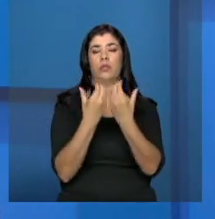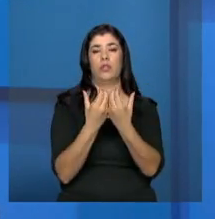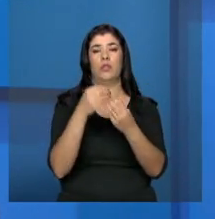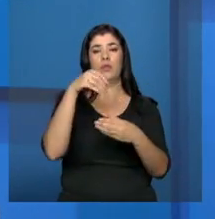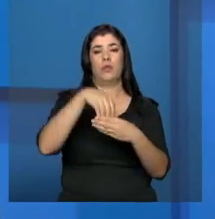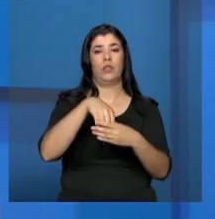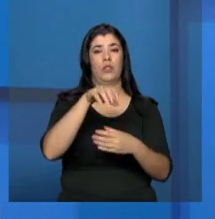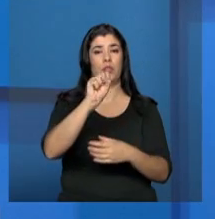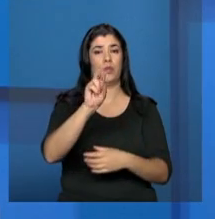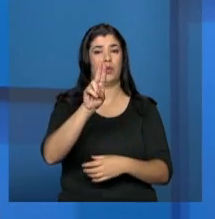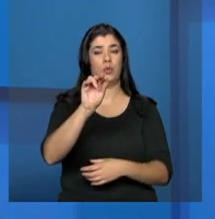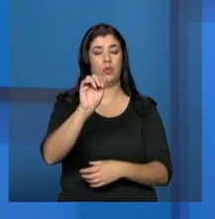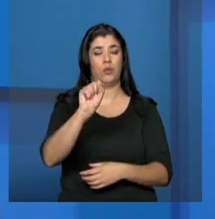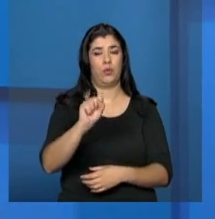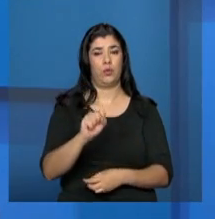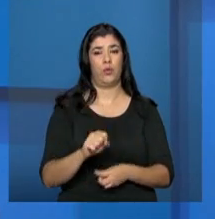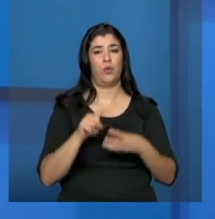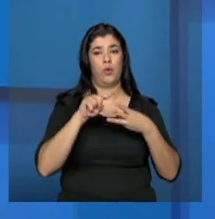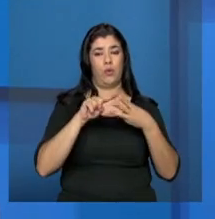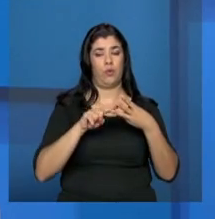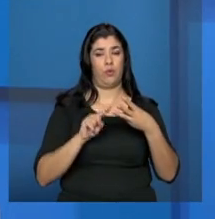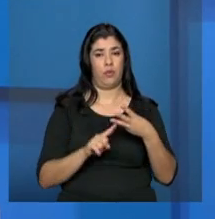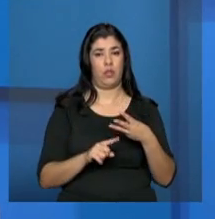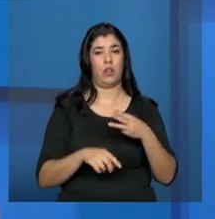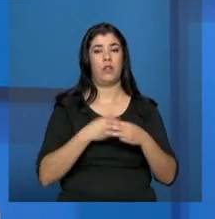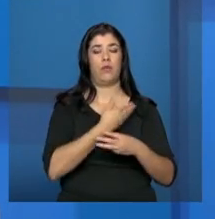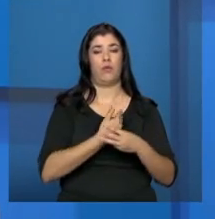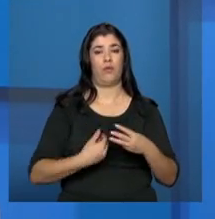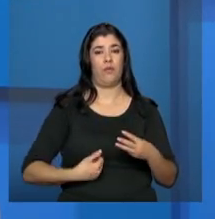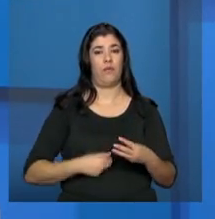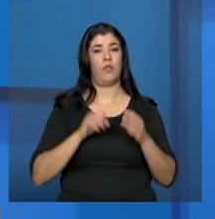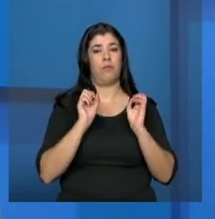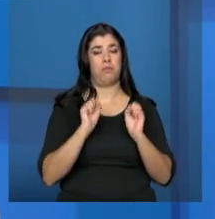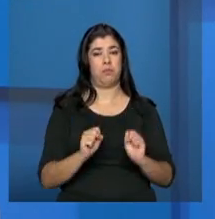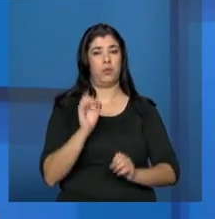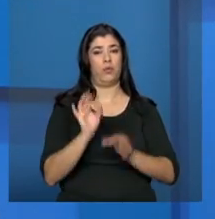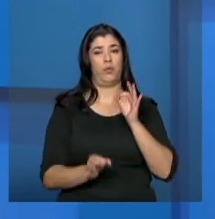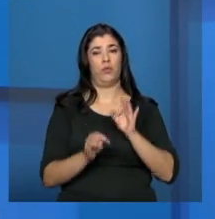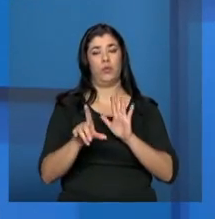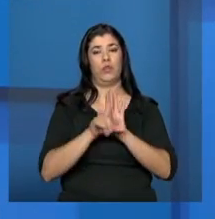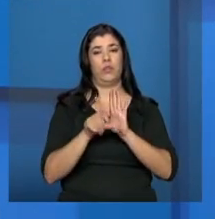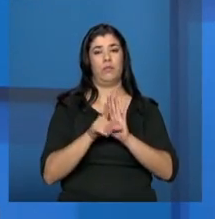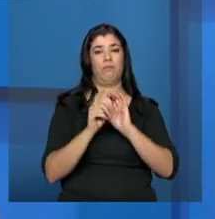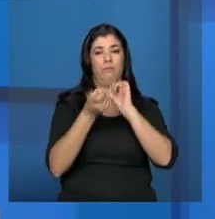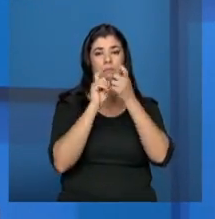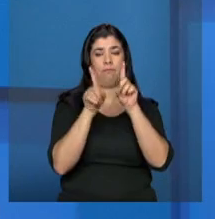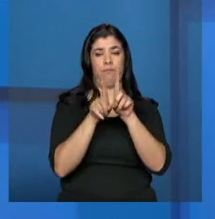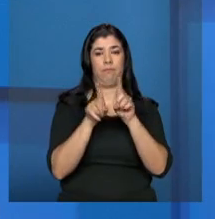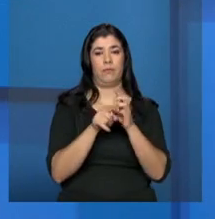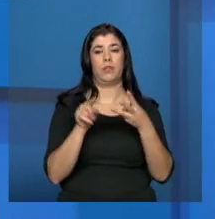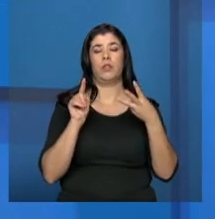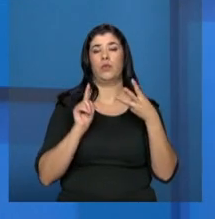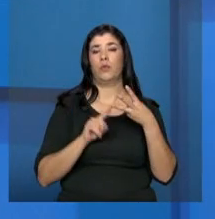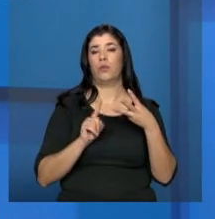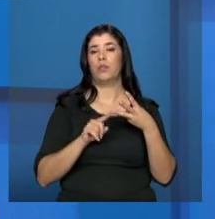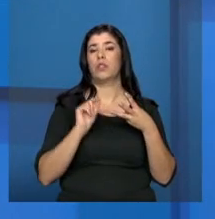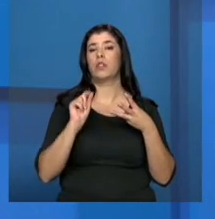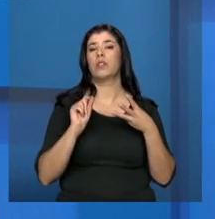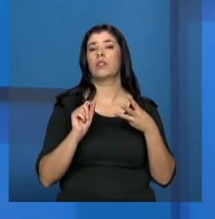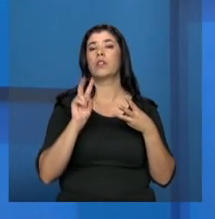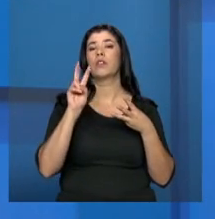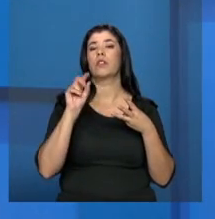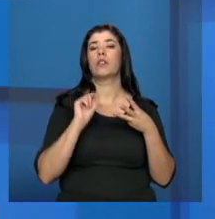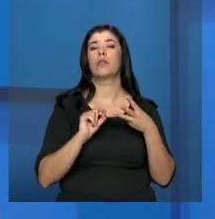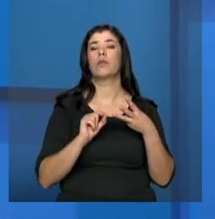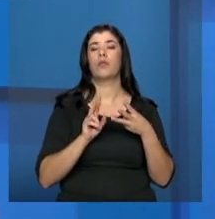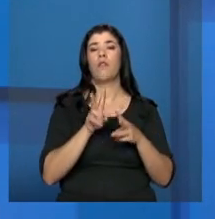governo, com a presença da sociedade civil, a resposta a esse conjunto de ações. E o terceiro sub-tema, que é